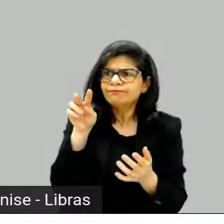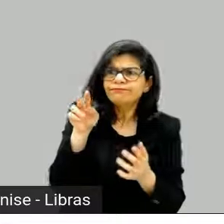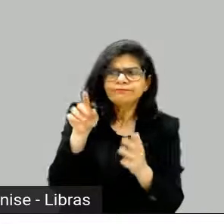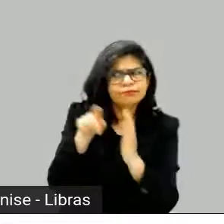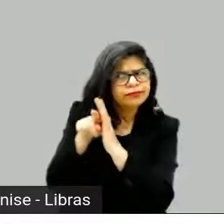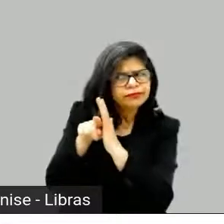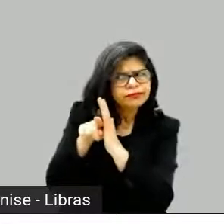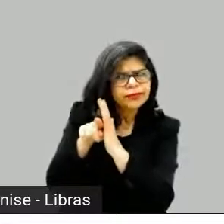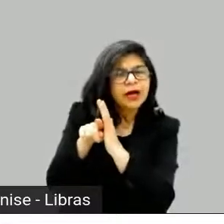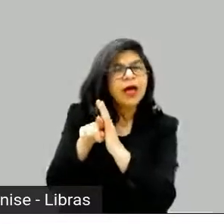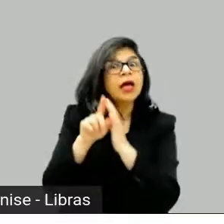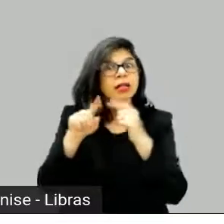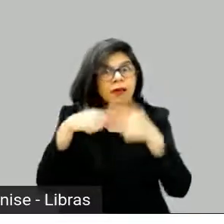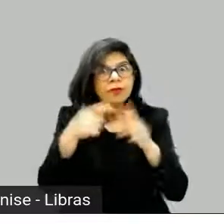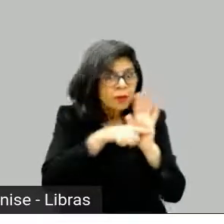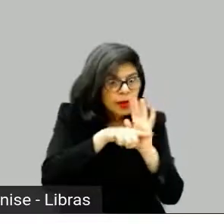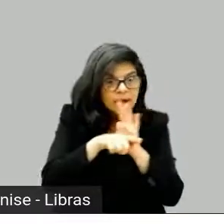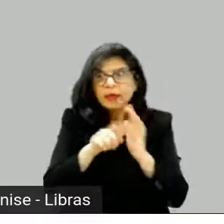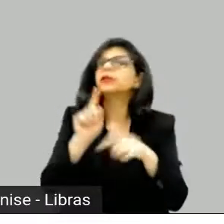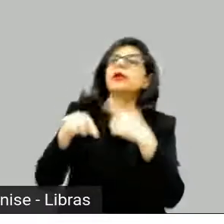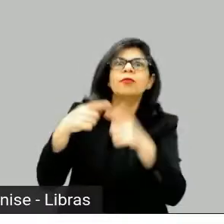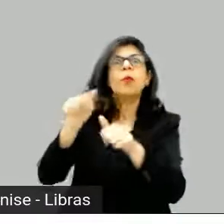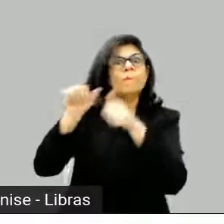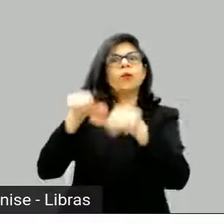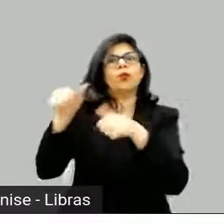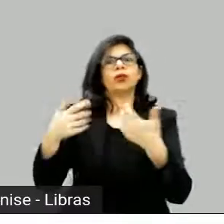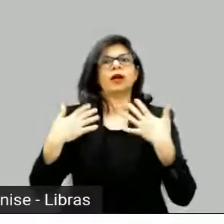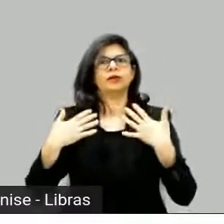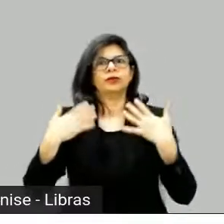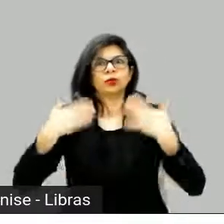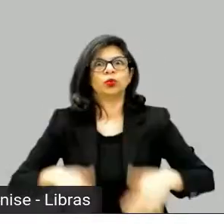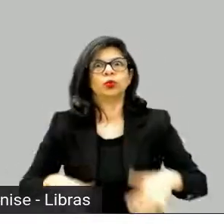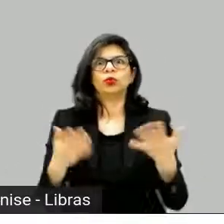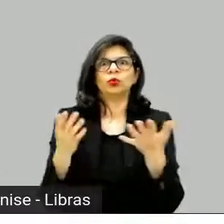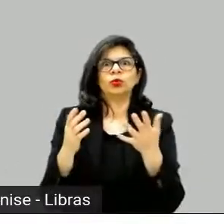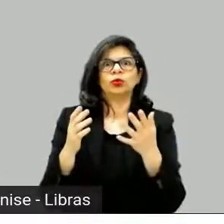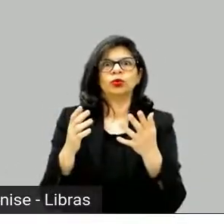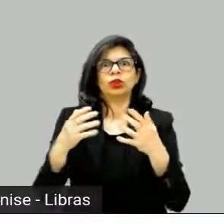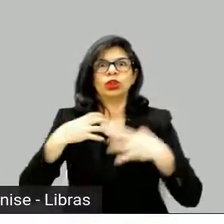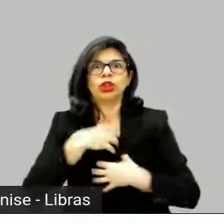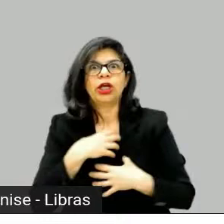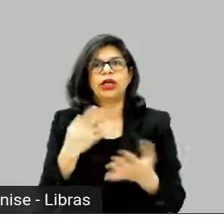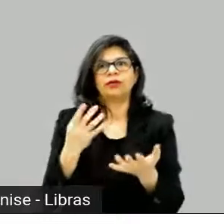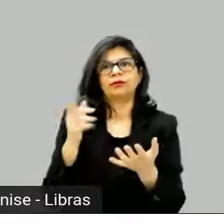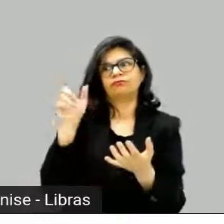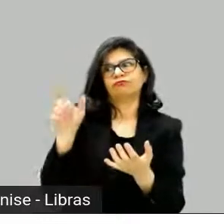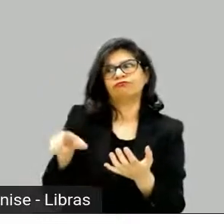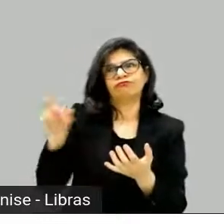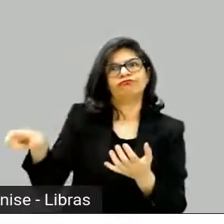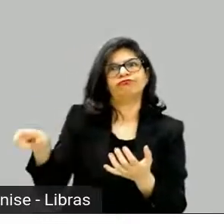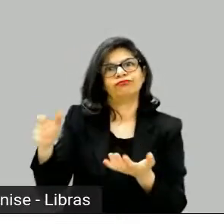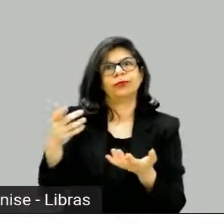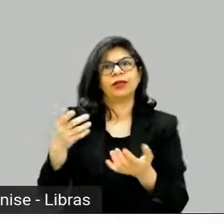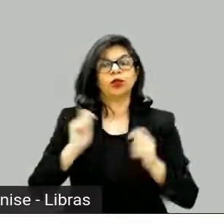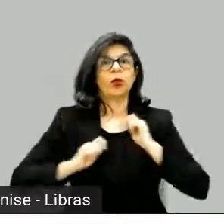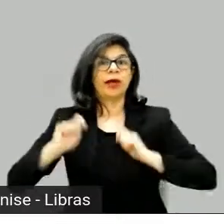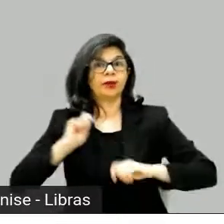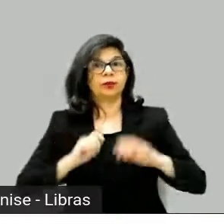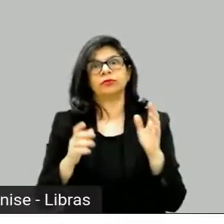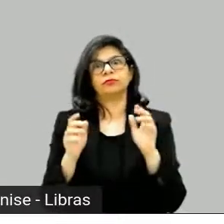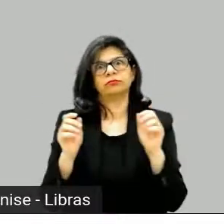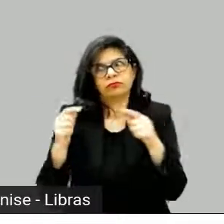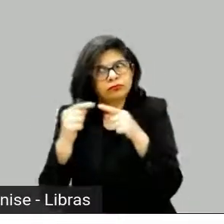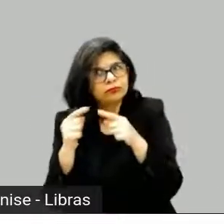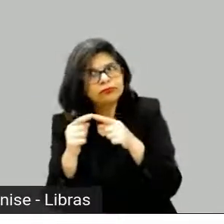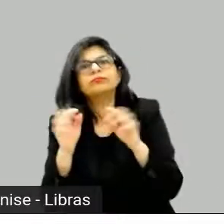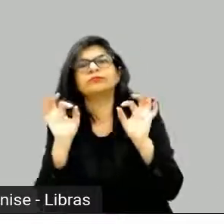eu gosto de sala de roteiro, até saindo da questão da produção, eu nunca fui aquele cara escritor que gosta de ficar